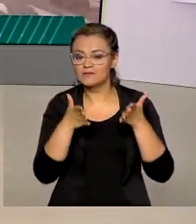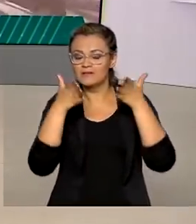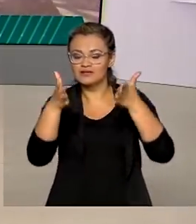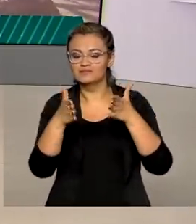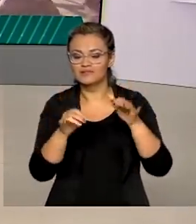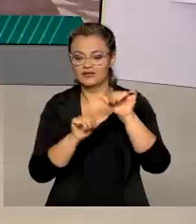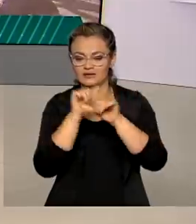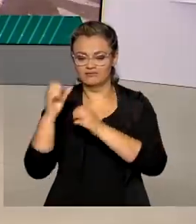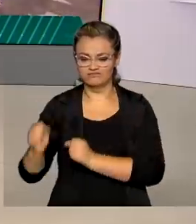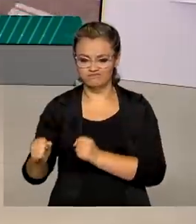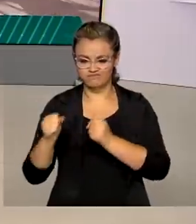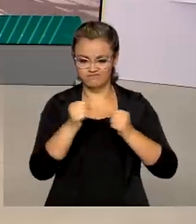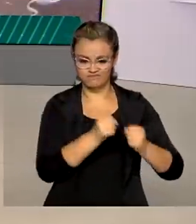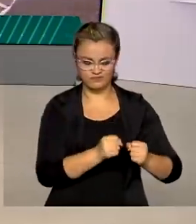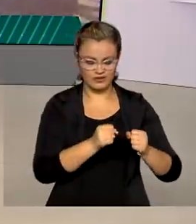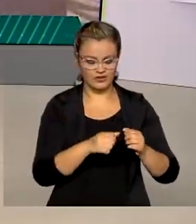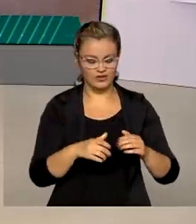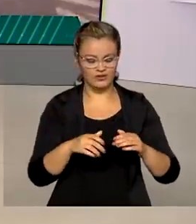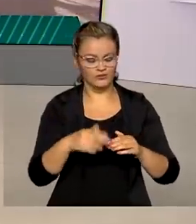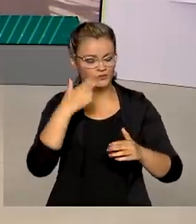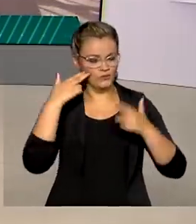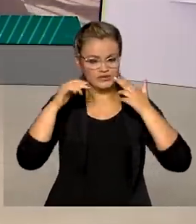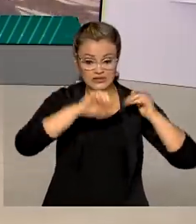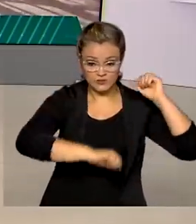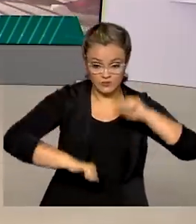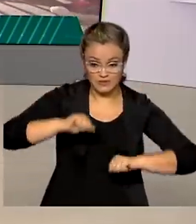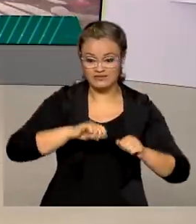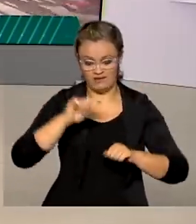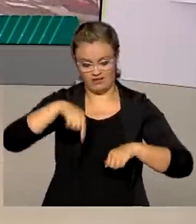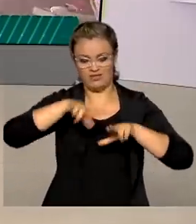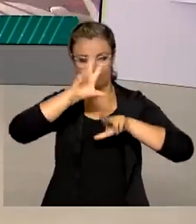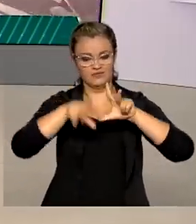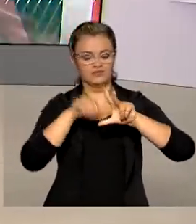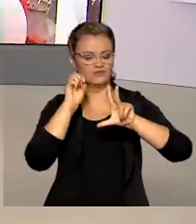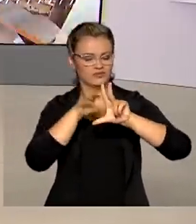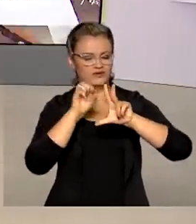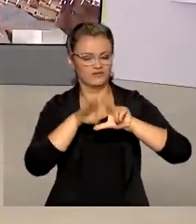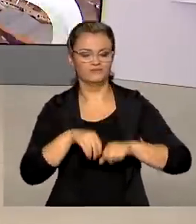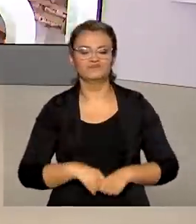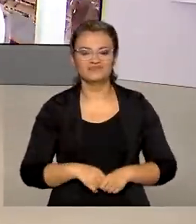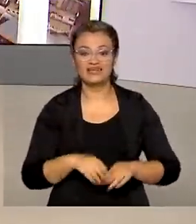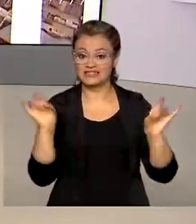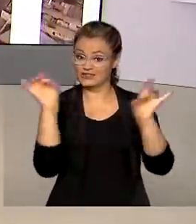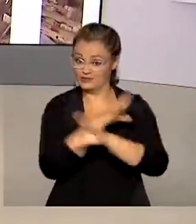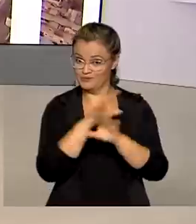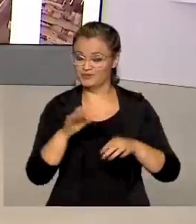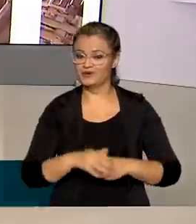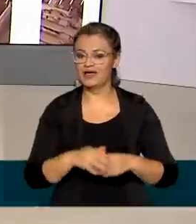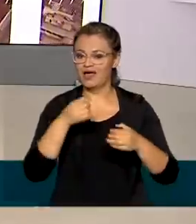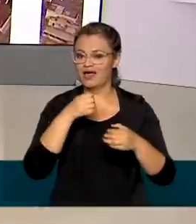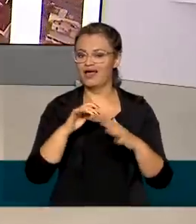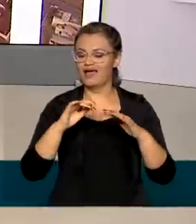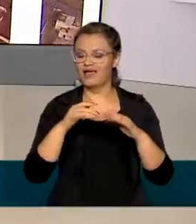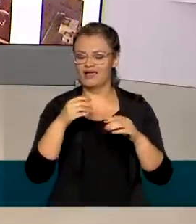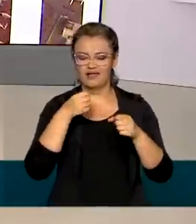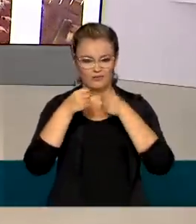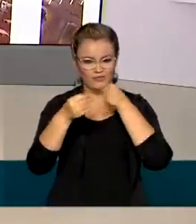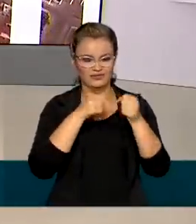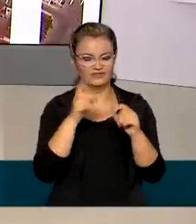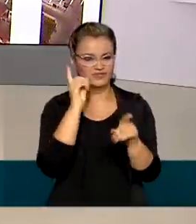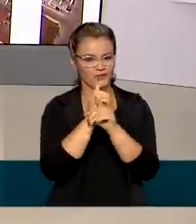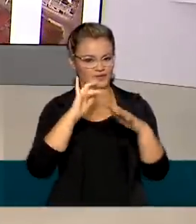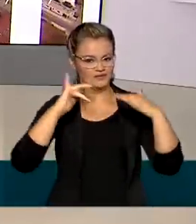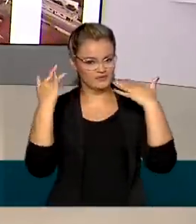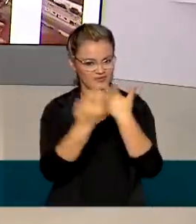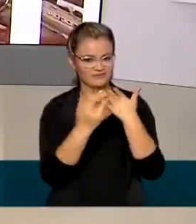troca de comando do Exército Brasileiro. TV Brasil vai transmitir ao vivo para você. A gente fica por aqui. As reportagens de hoje você confere em nossas